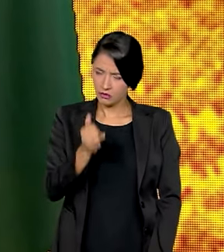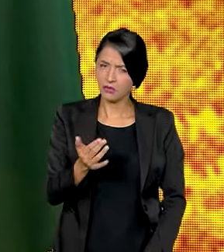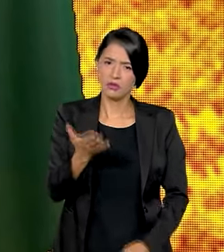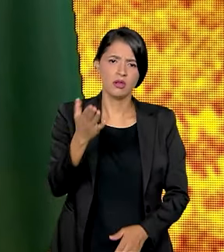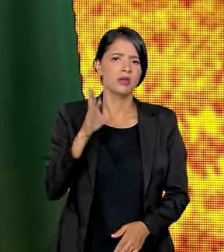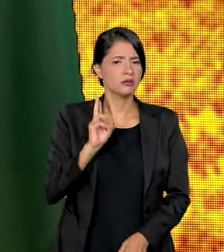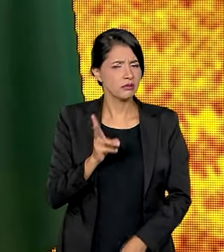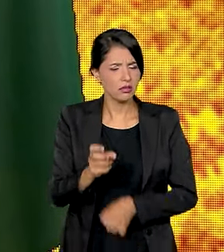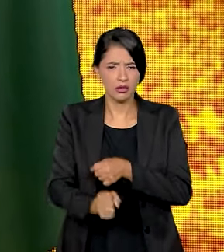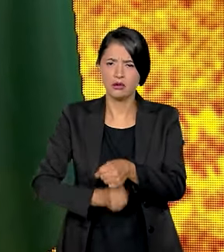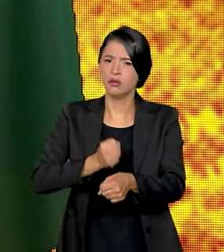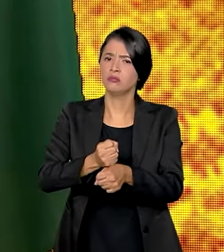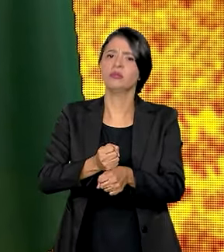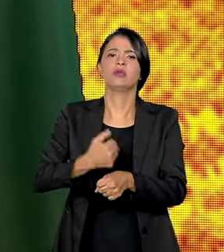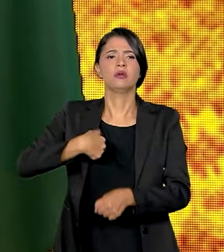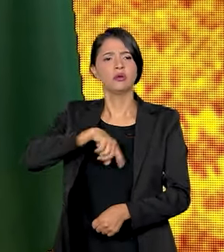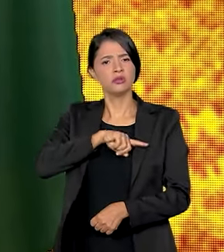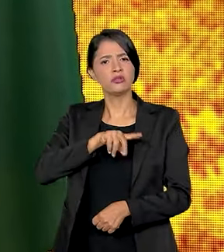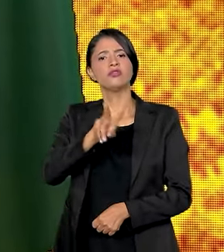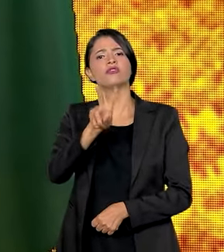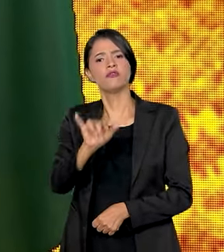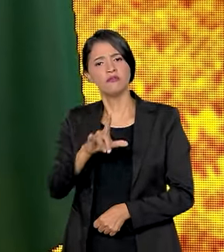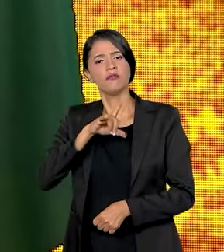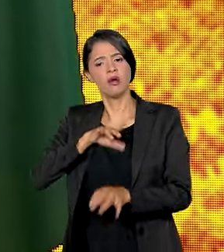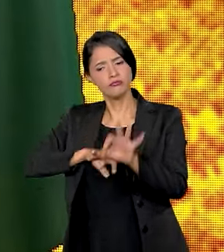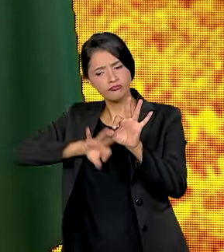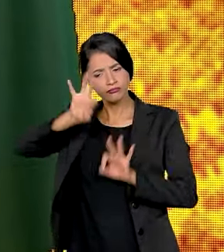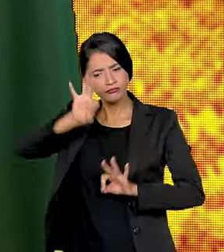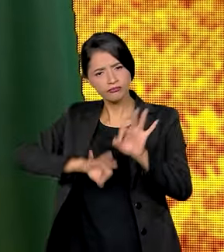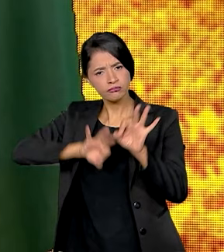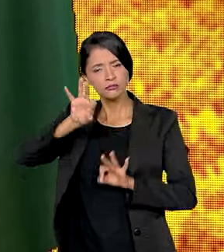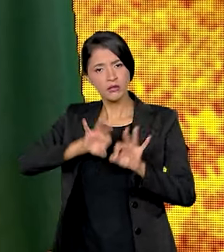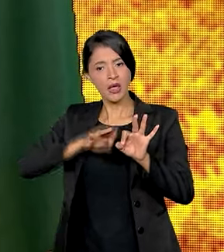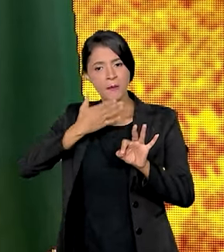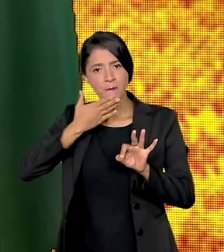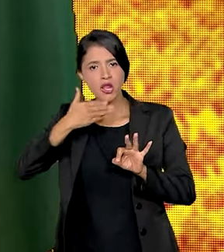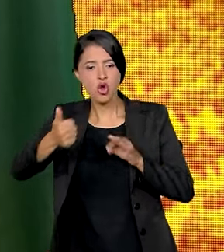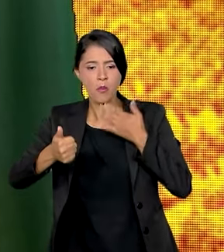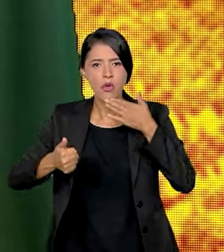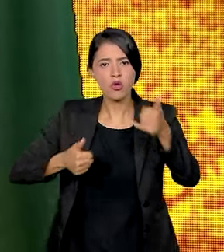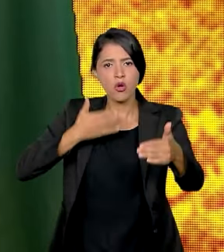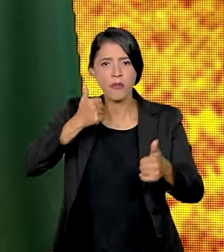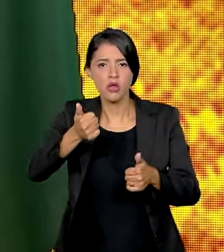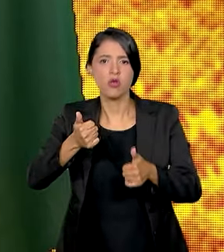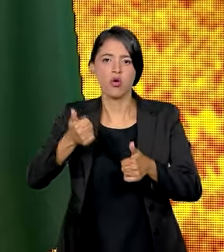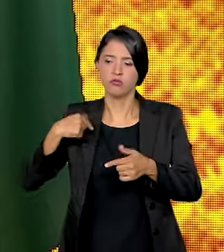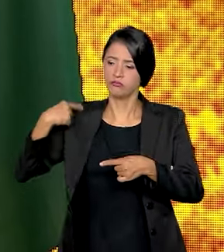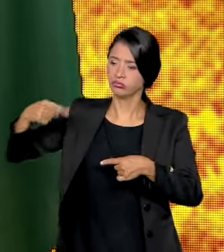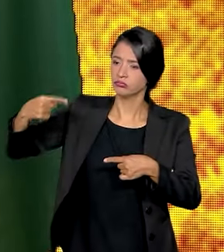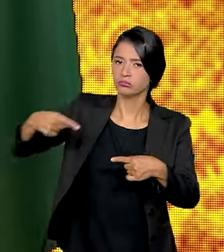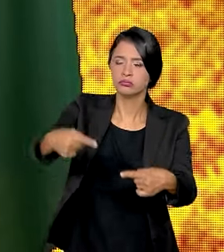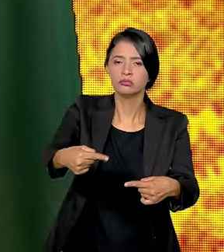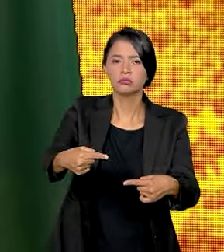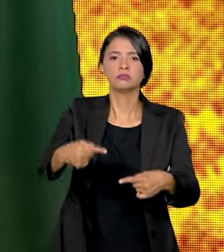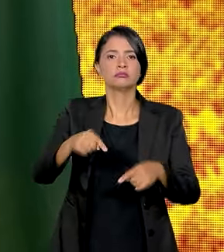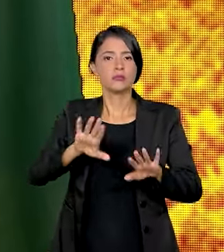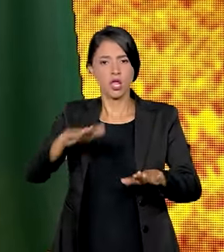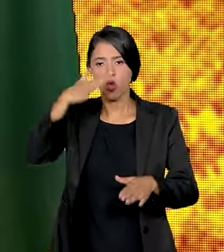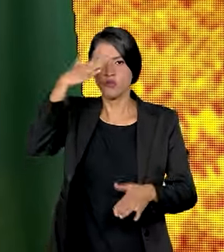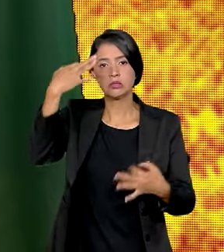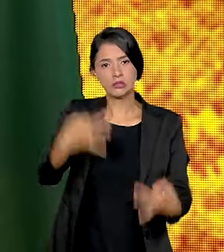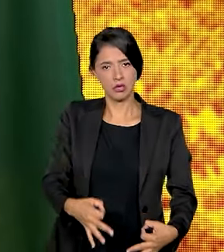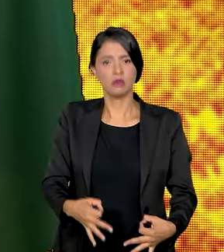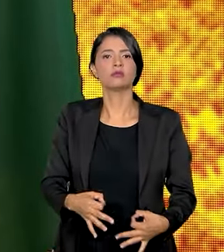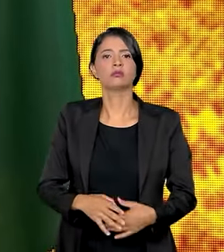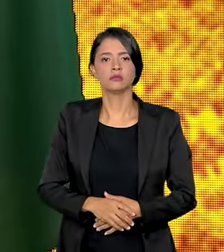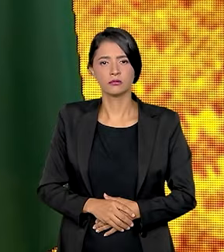vocês, todos os anos a gente vai fazer planos melhores do que no ano anterior. Estou